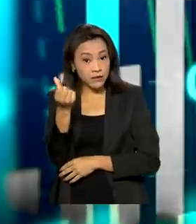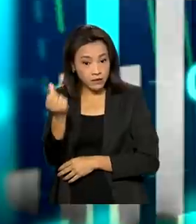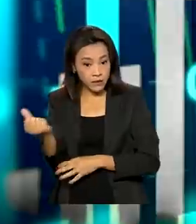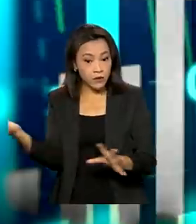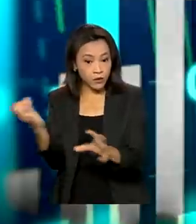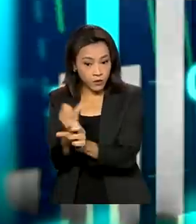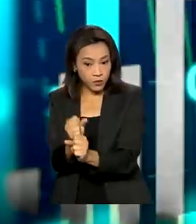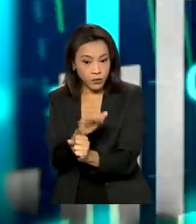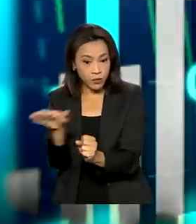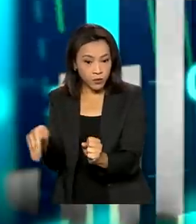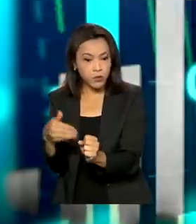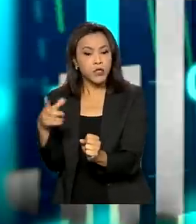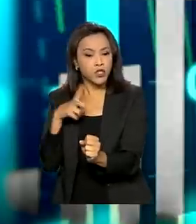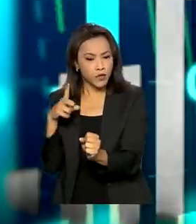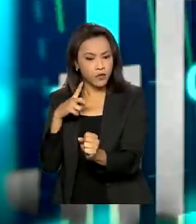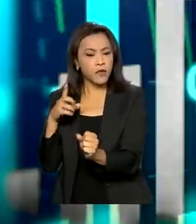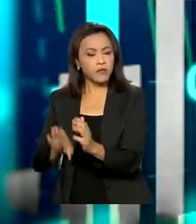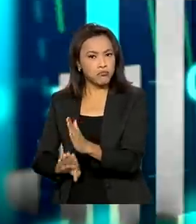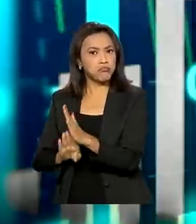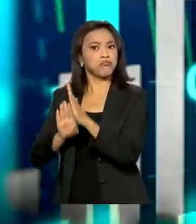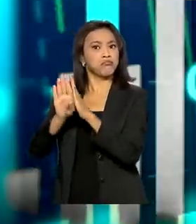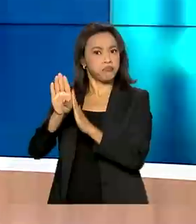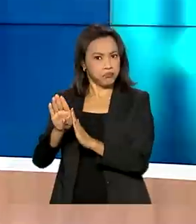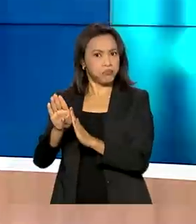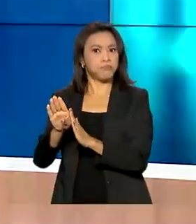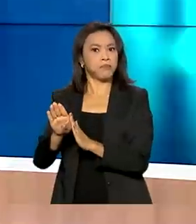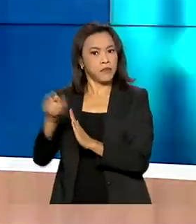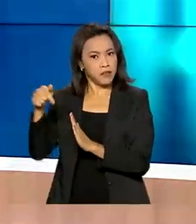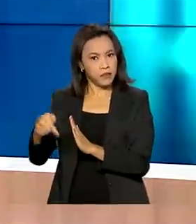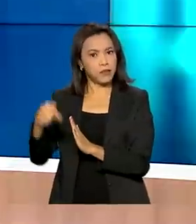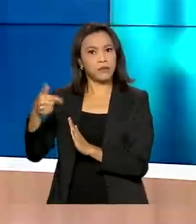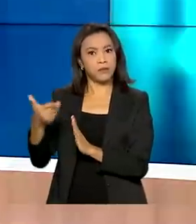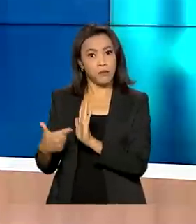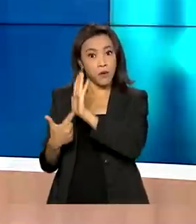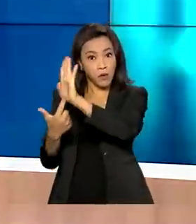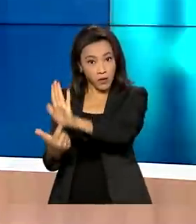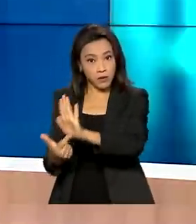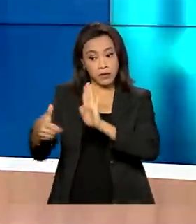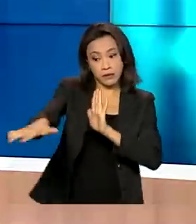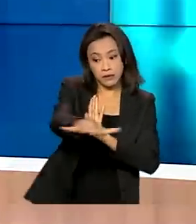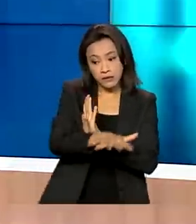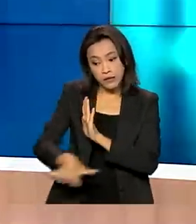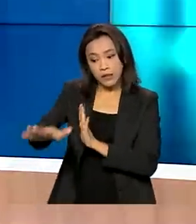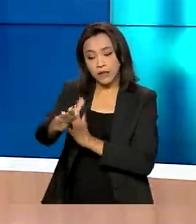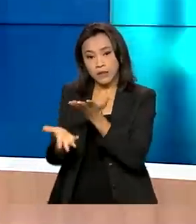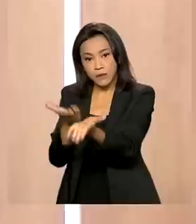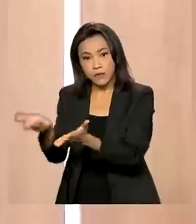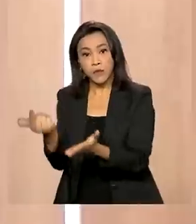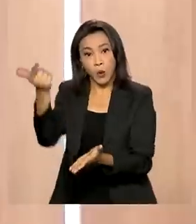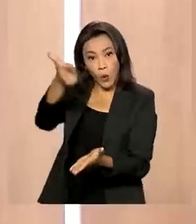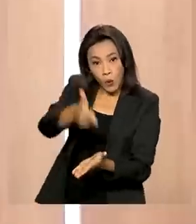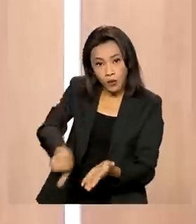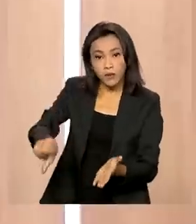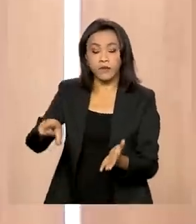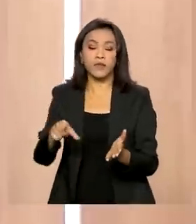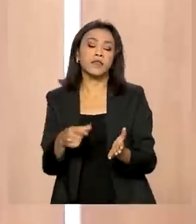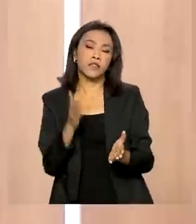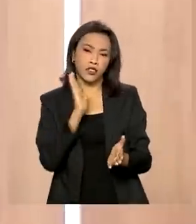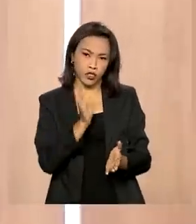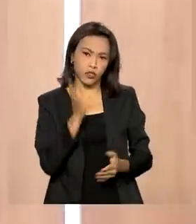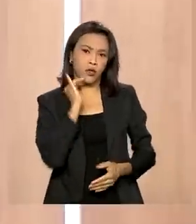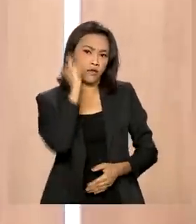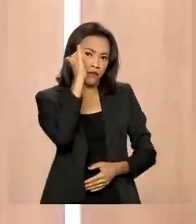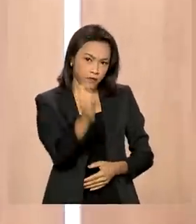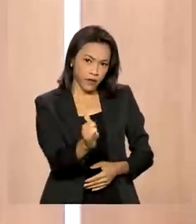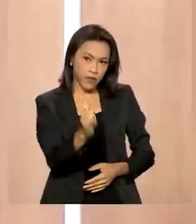terços tiveram, então, crescimento, o que mostra a amplitude do crescimento dentro do setor de serviços. Destaques, mais uma vez, nós já mencionamos